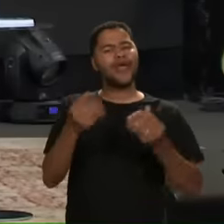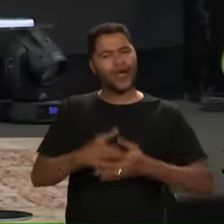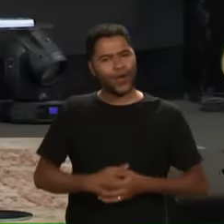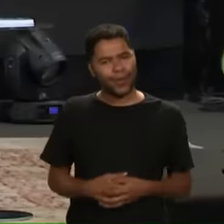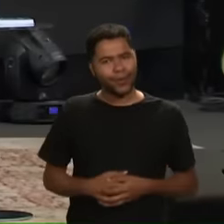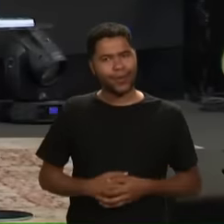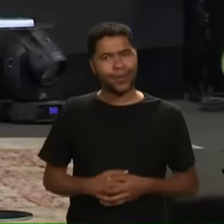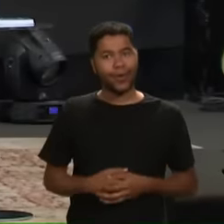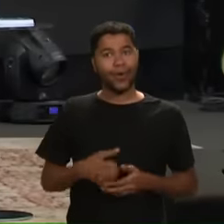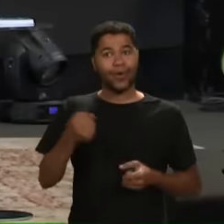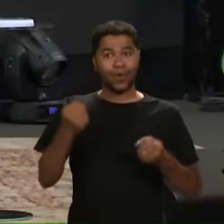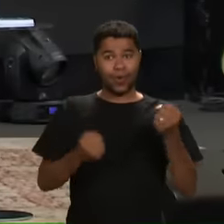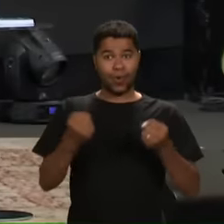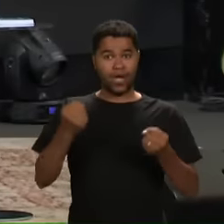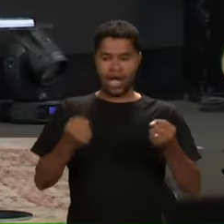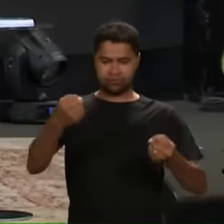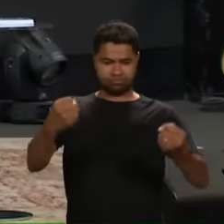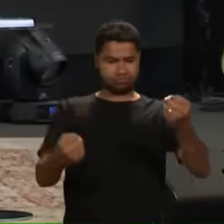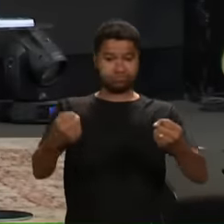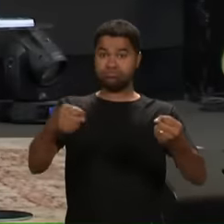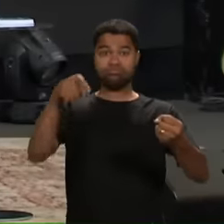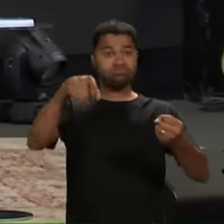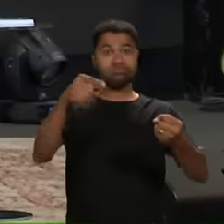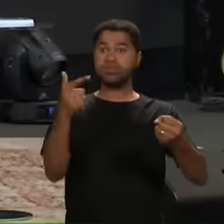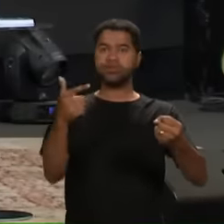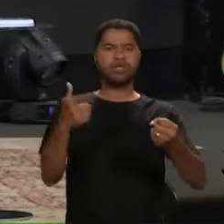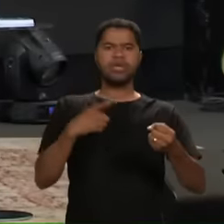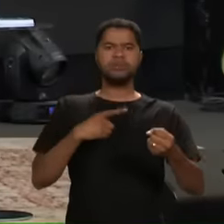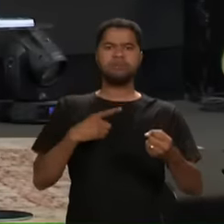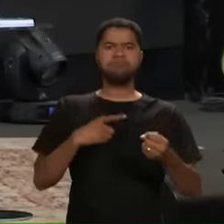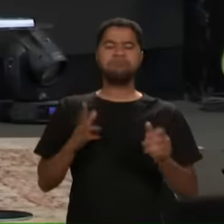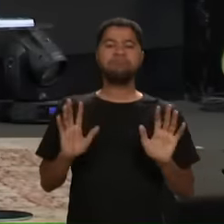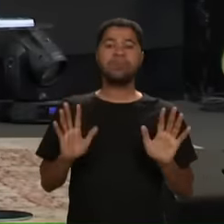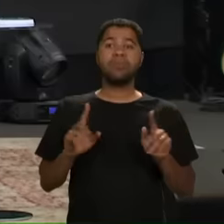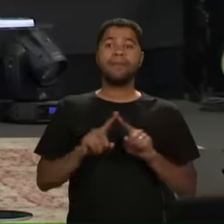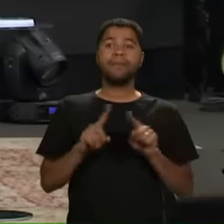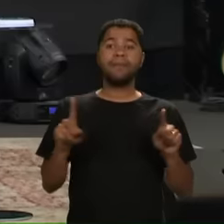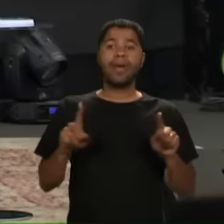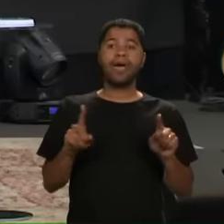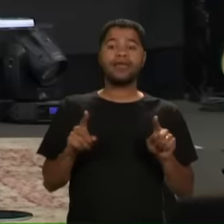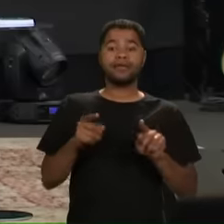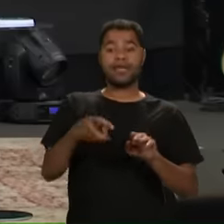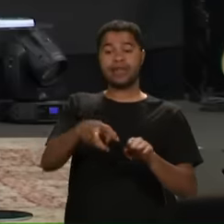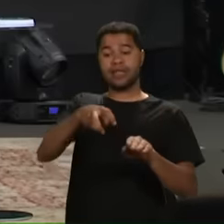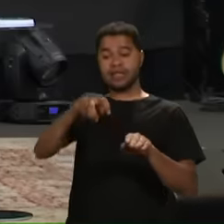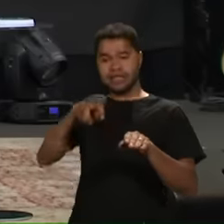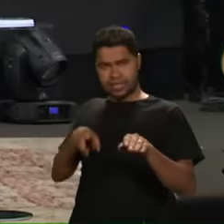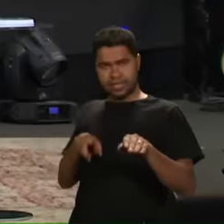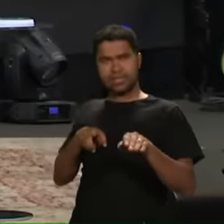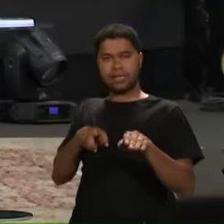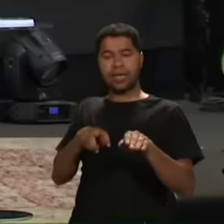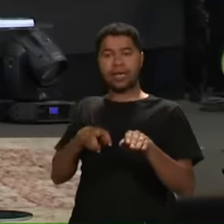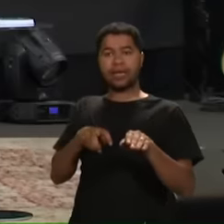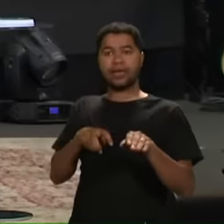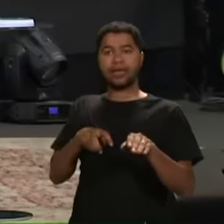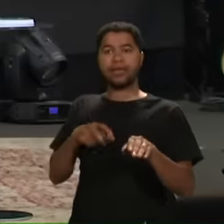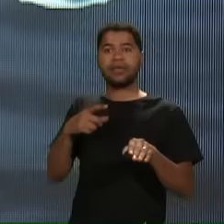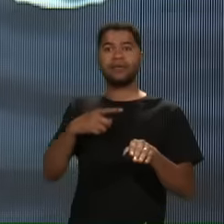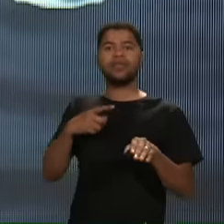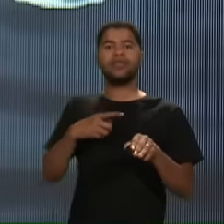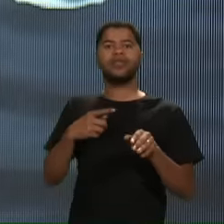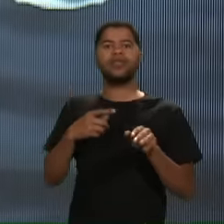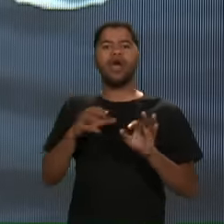fez o carro É verdade Não era nada de pilha Nada disso Mas ele ficava no banco de trás E fez uma